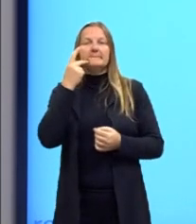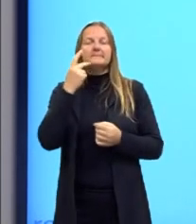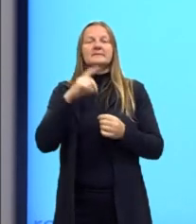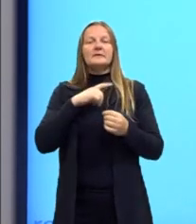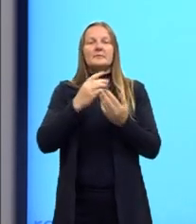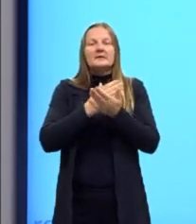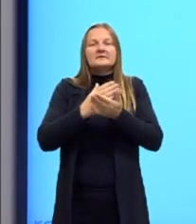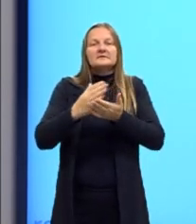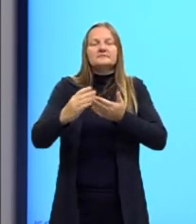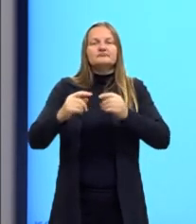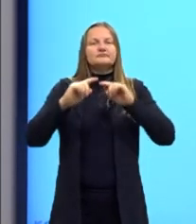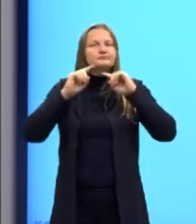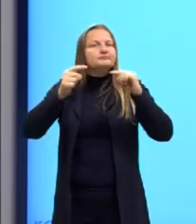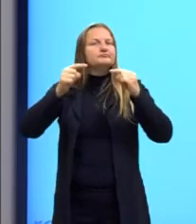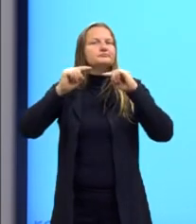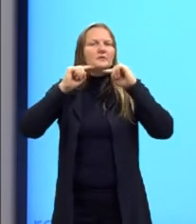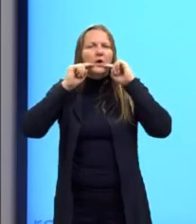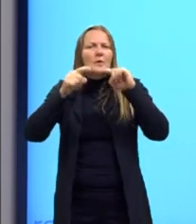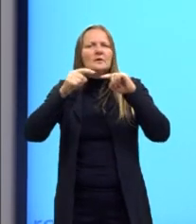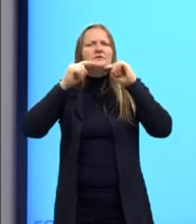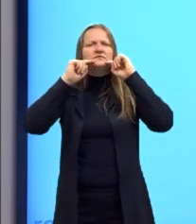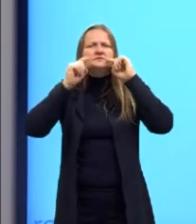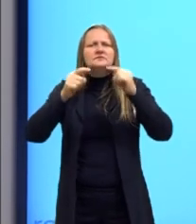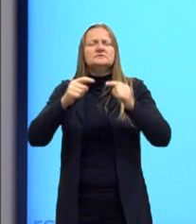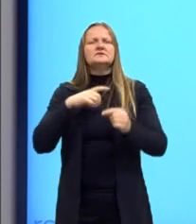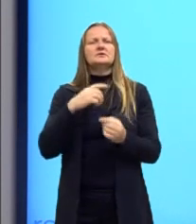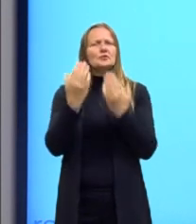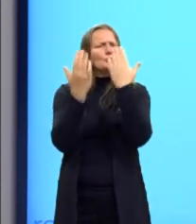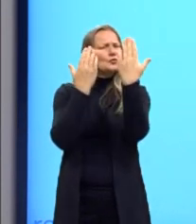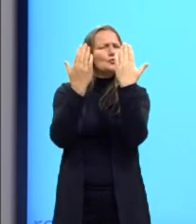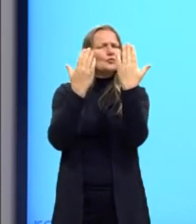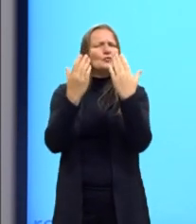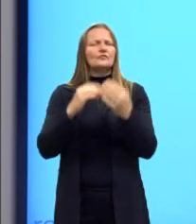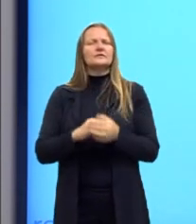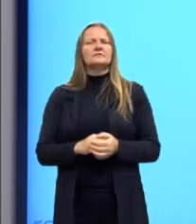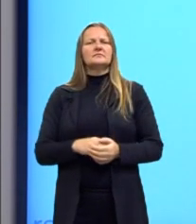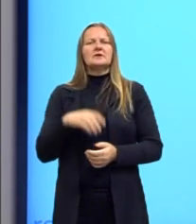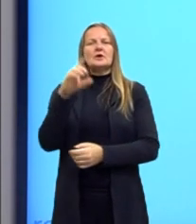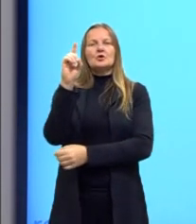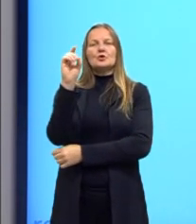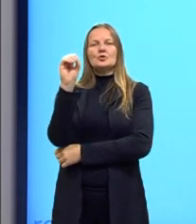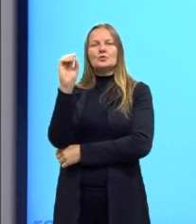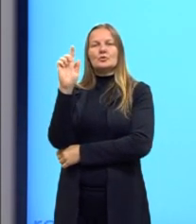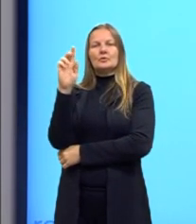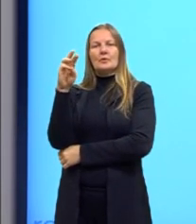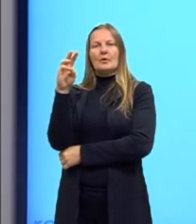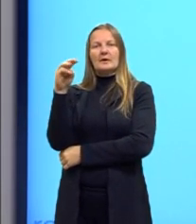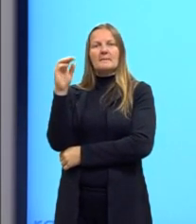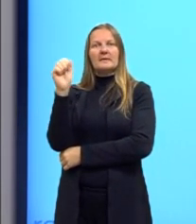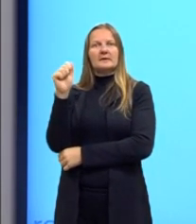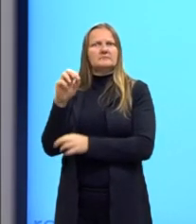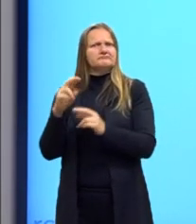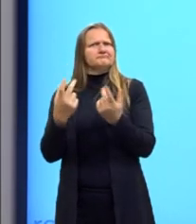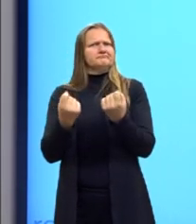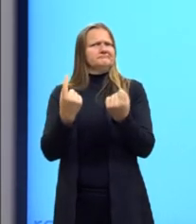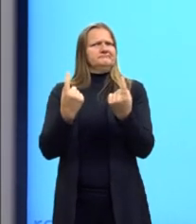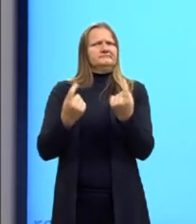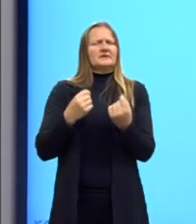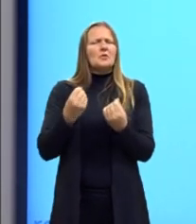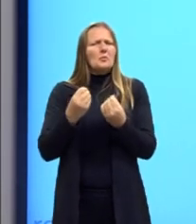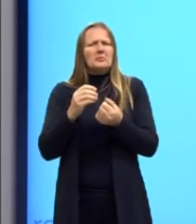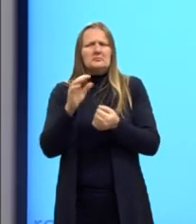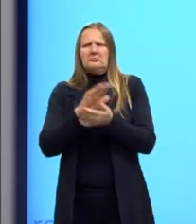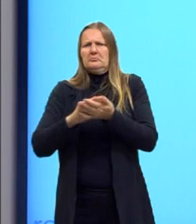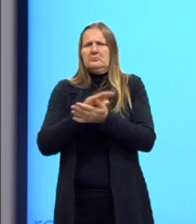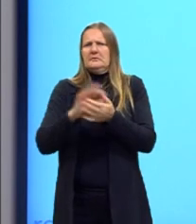a partir daí. Aí o Kant coloca essa dúvida dogmática. Ele pensou, como que ninguém até